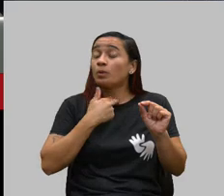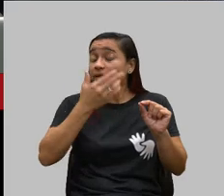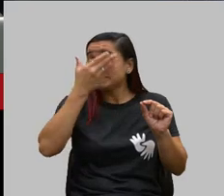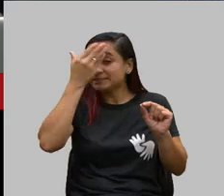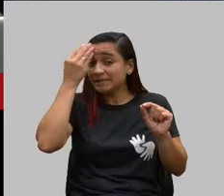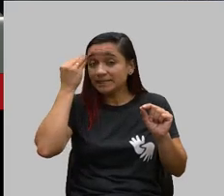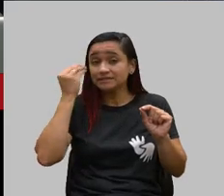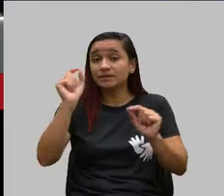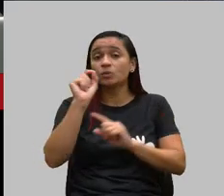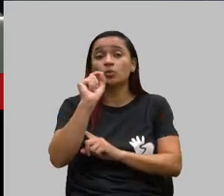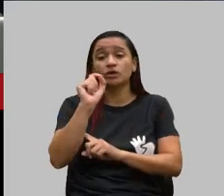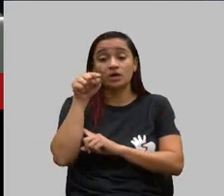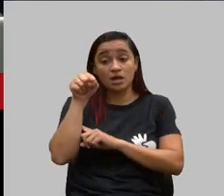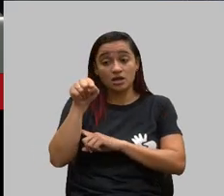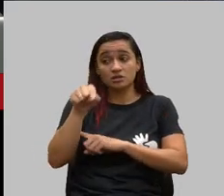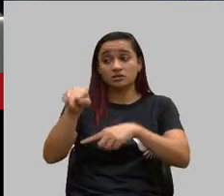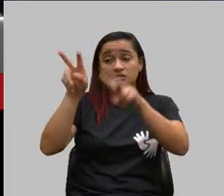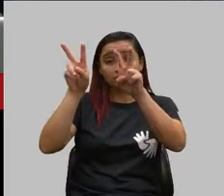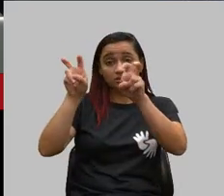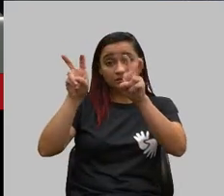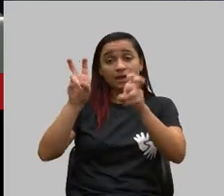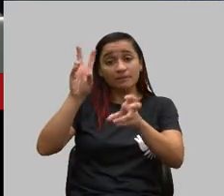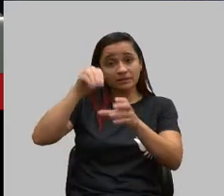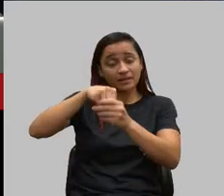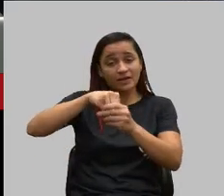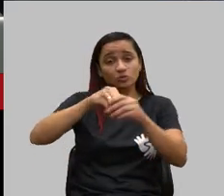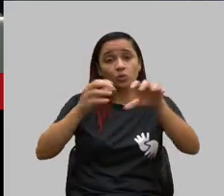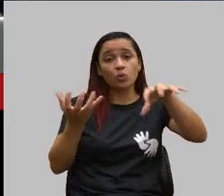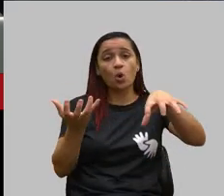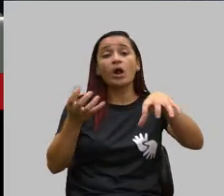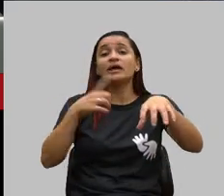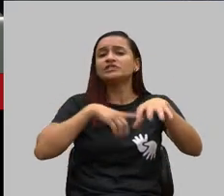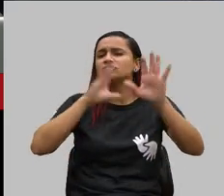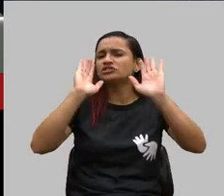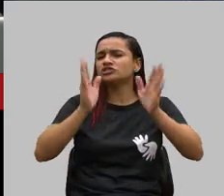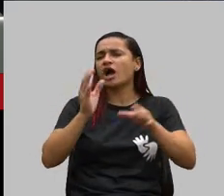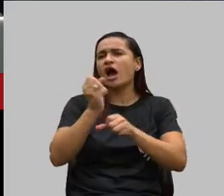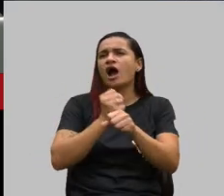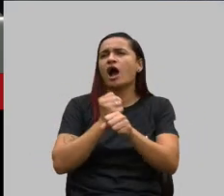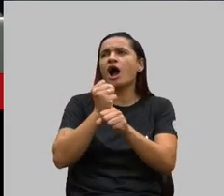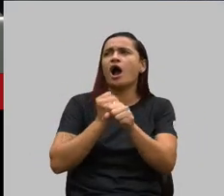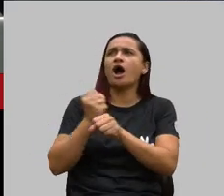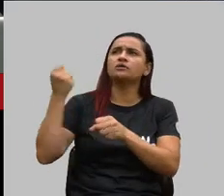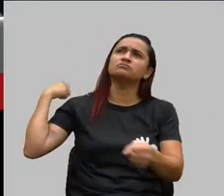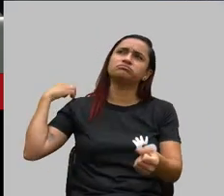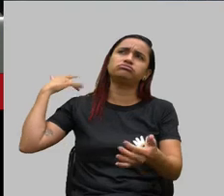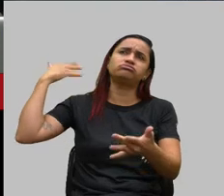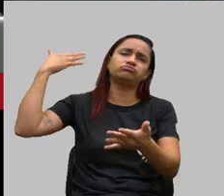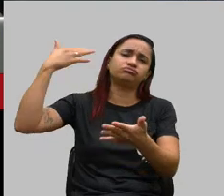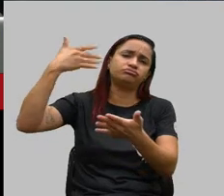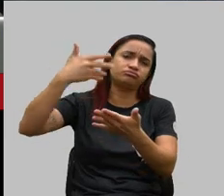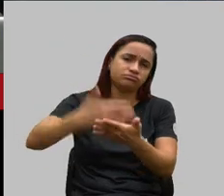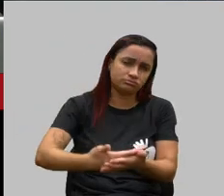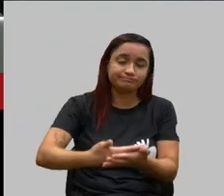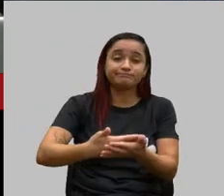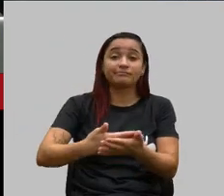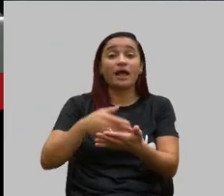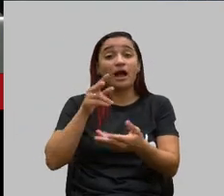está andando no Congresso Nacional tem muitos anos. E aí você vê aumento